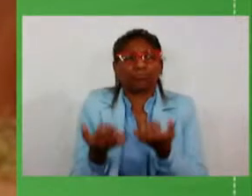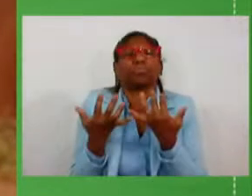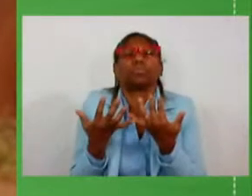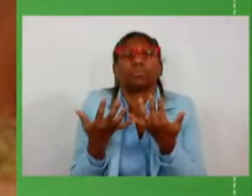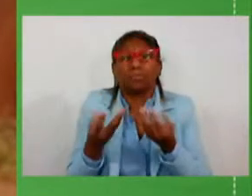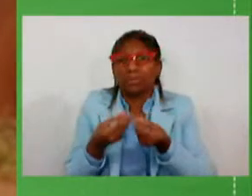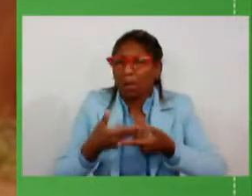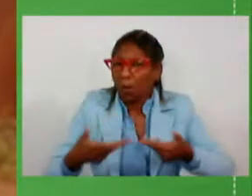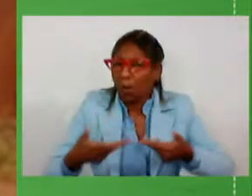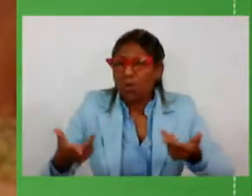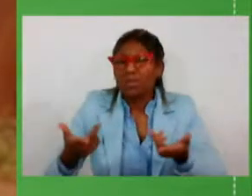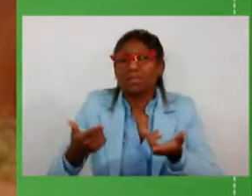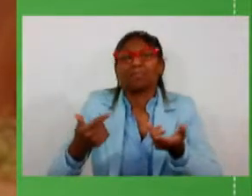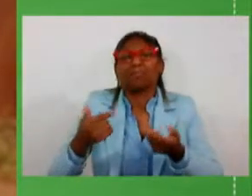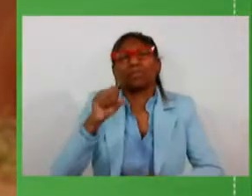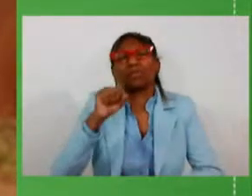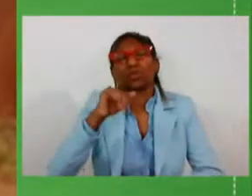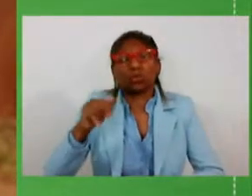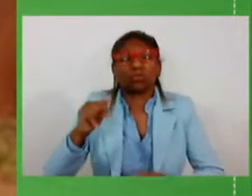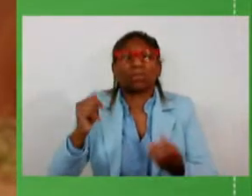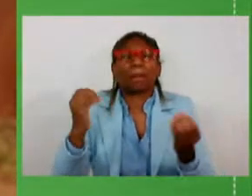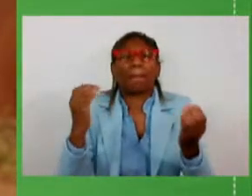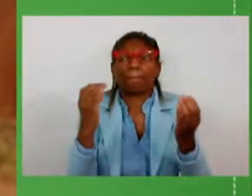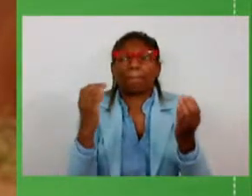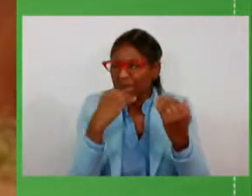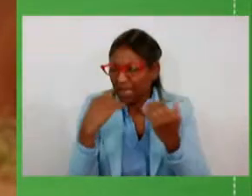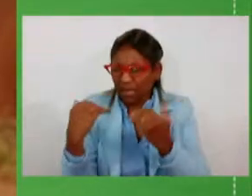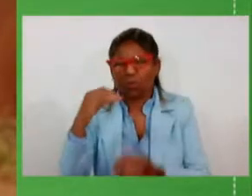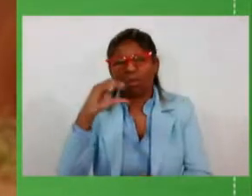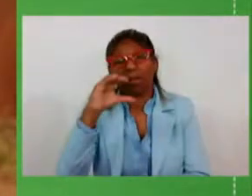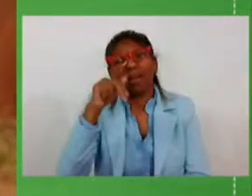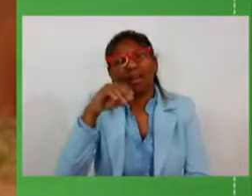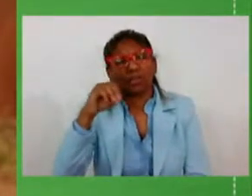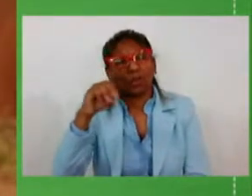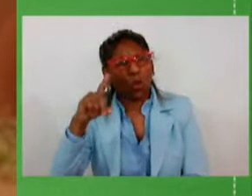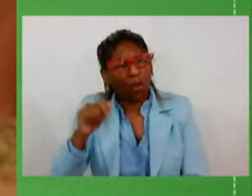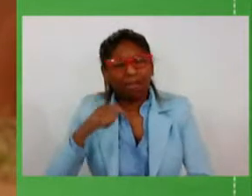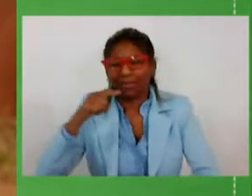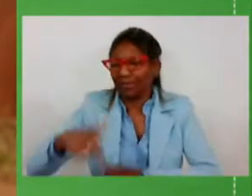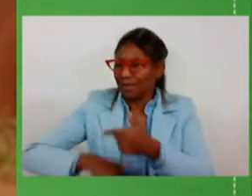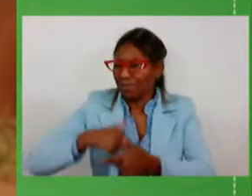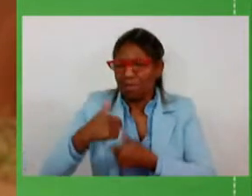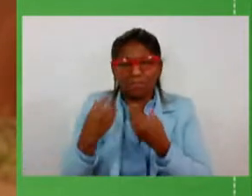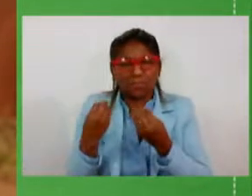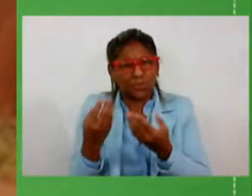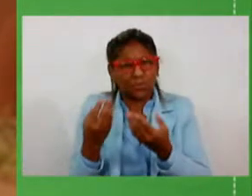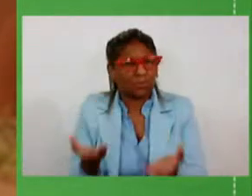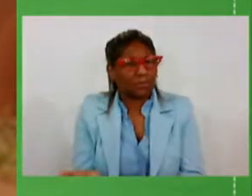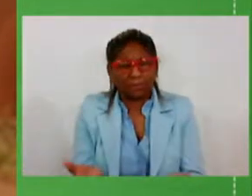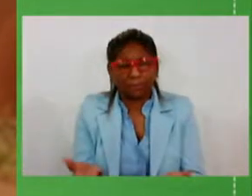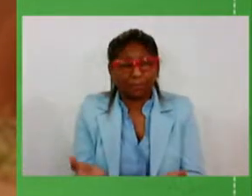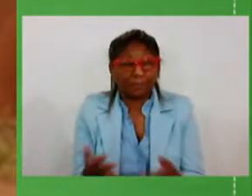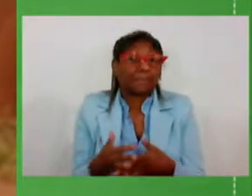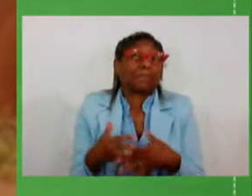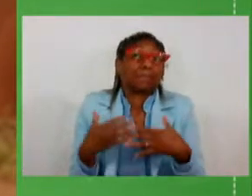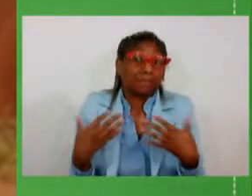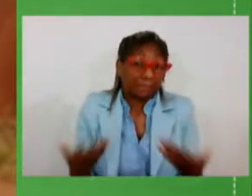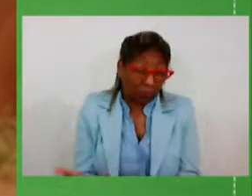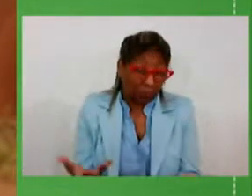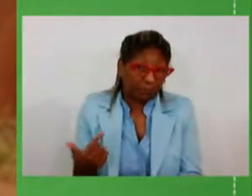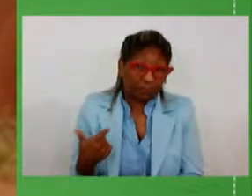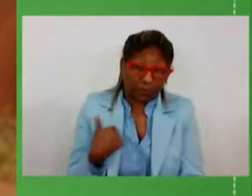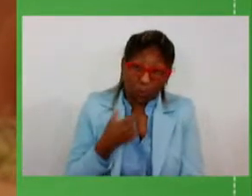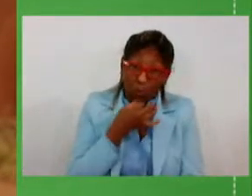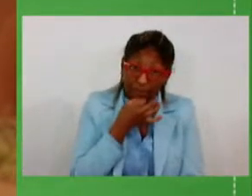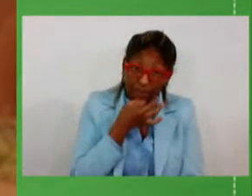soja milho canola aqui o pessoal é muito de trabalhar então eu acho assim que